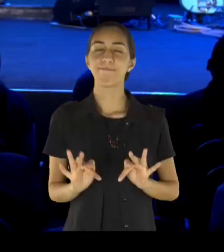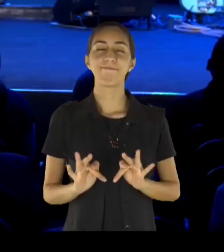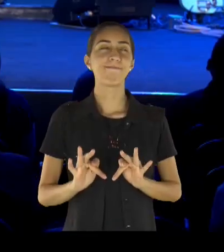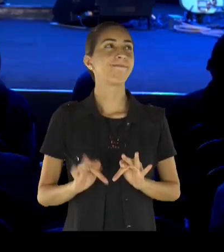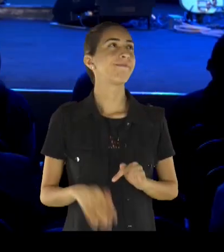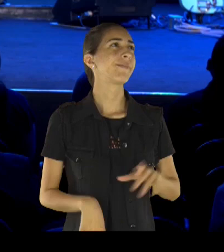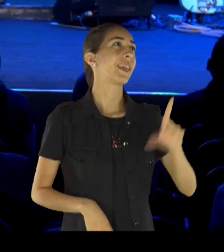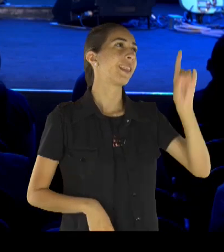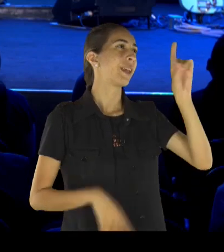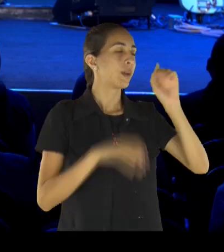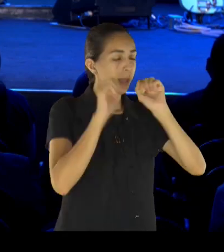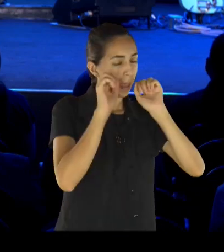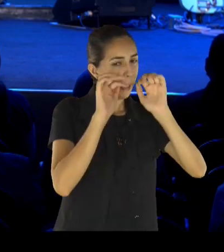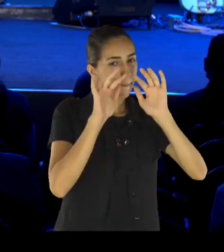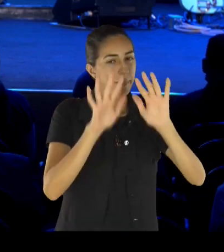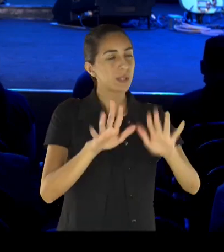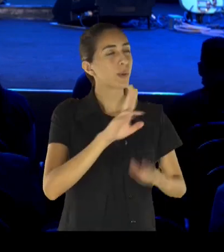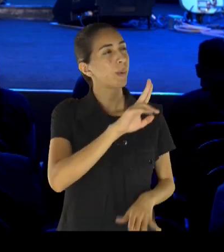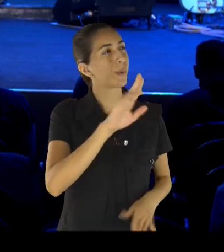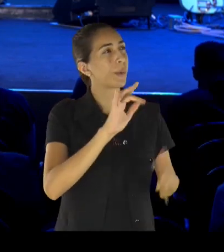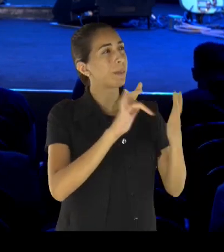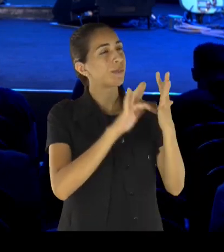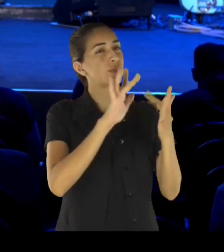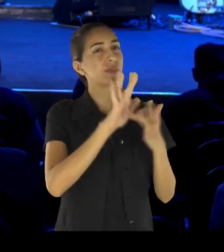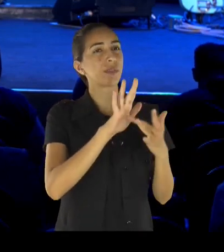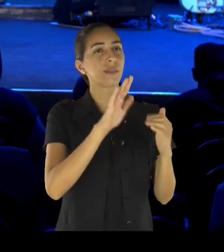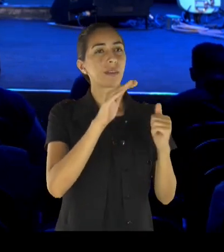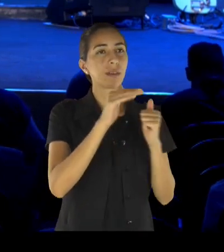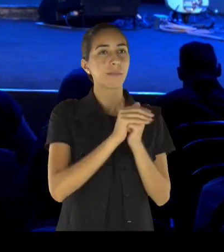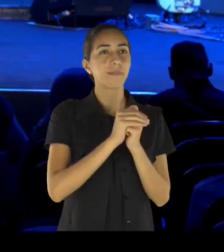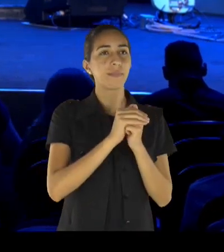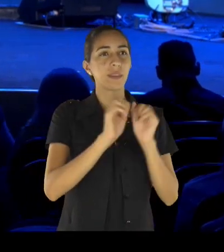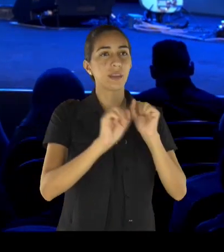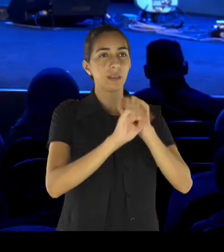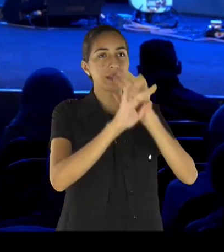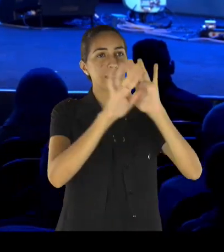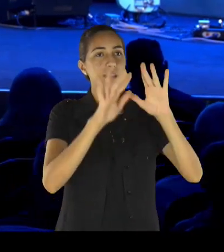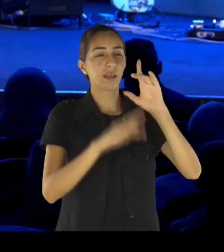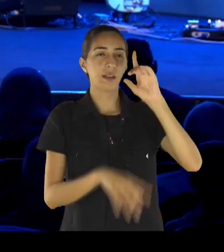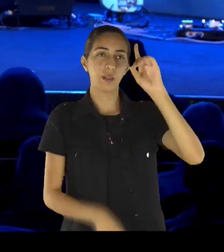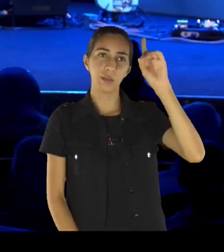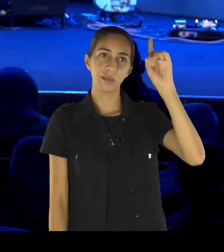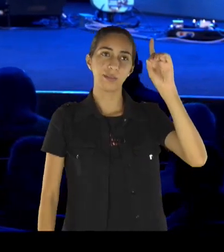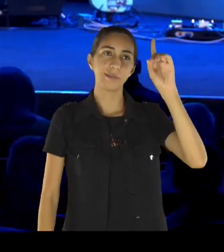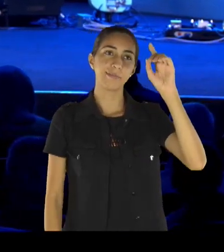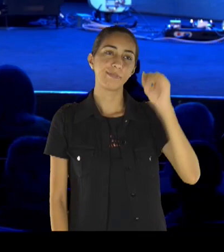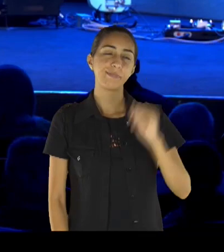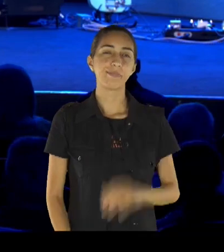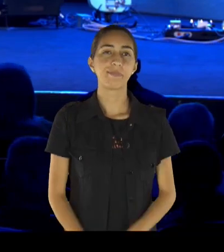Jesus, amém, Glória a Deus, a palavra de Deus,